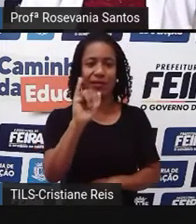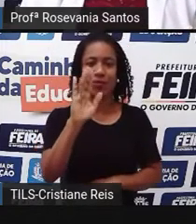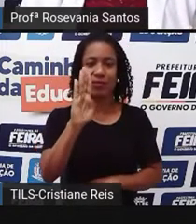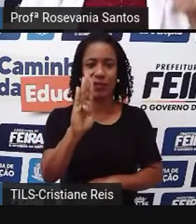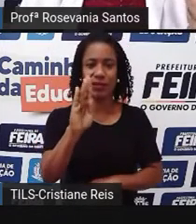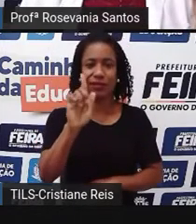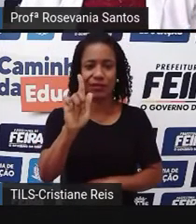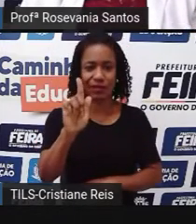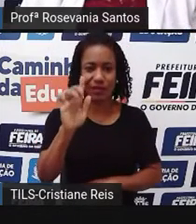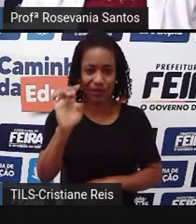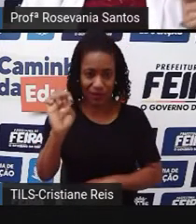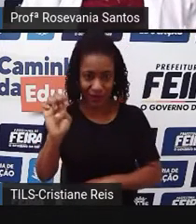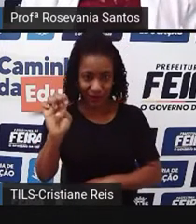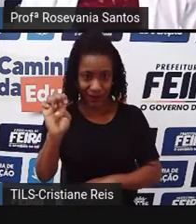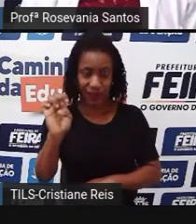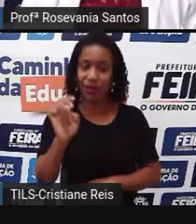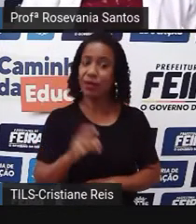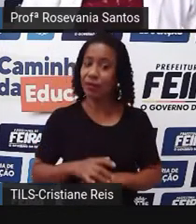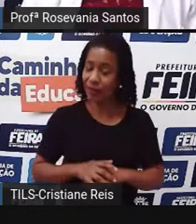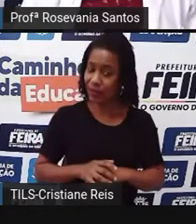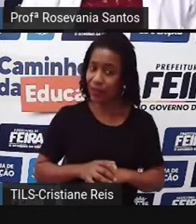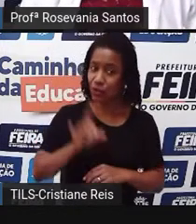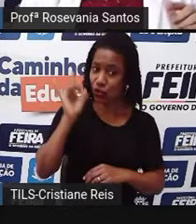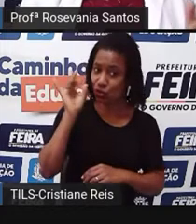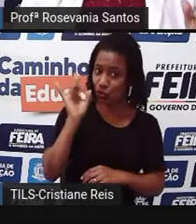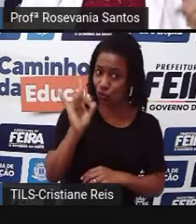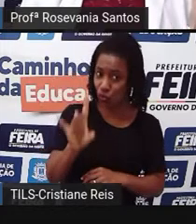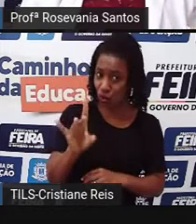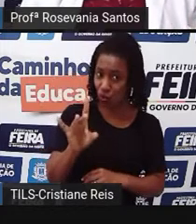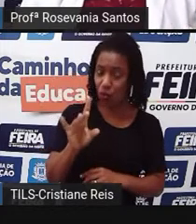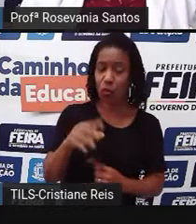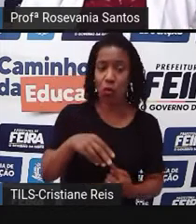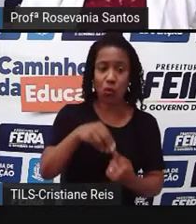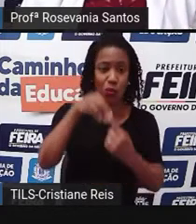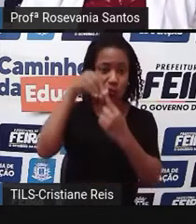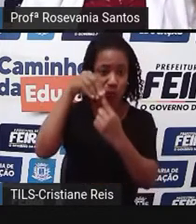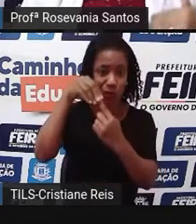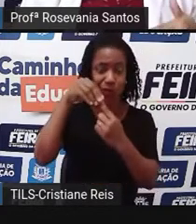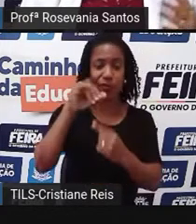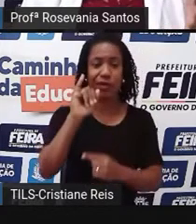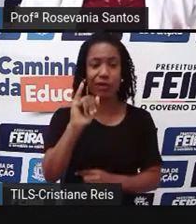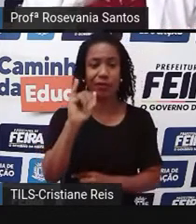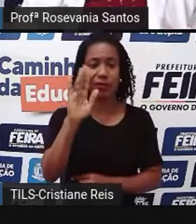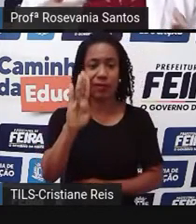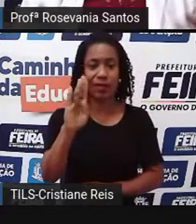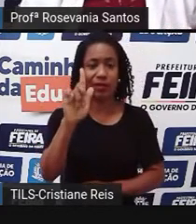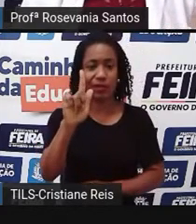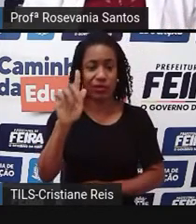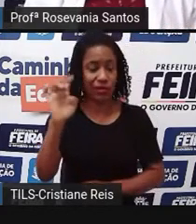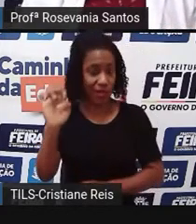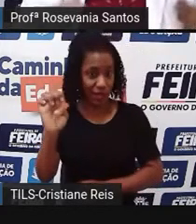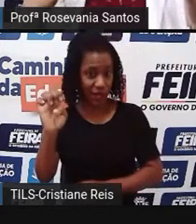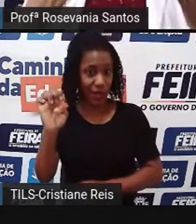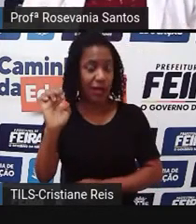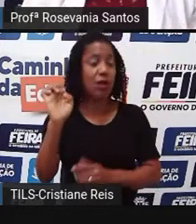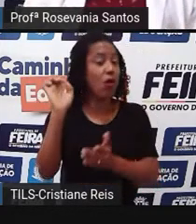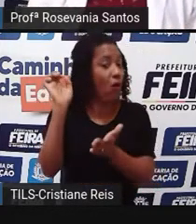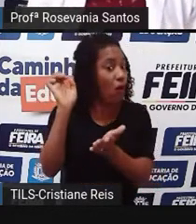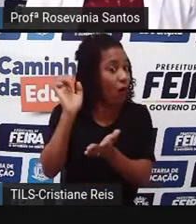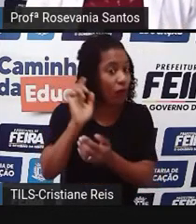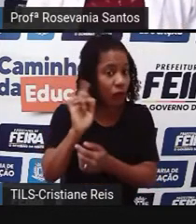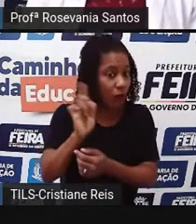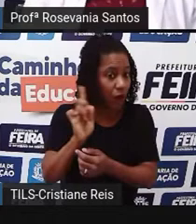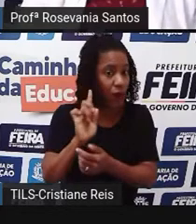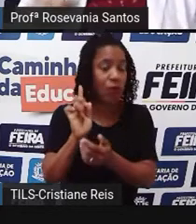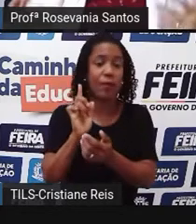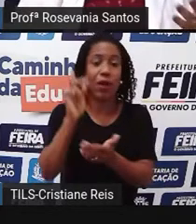querendo dizer que somente o IBGE faz esse estudo, mas o oficial do país, né? O que tem o peso oficial é o